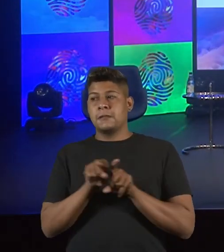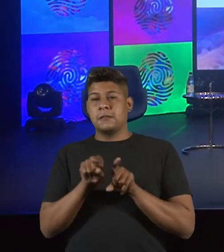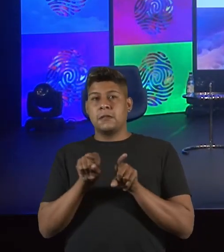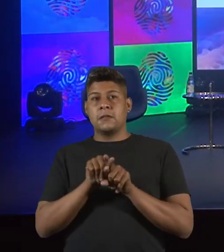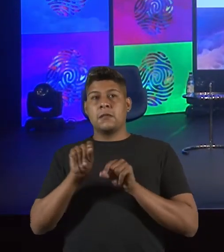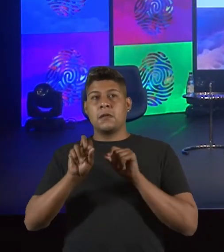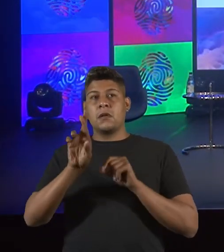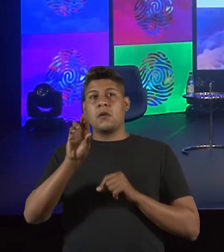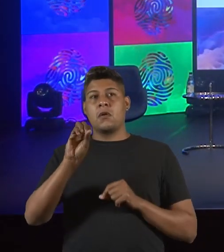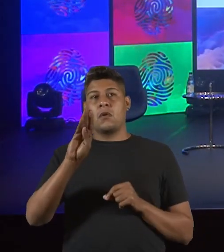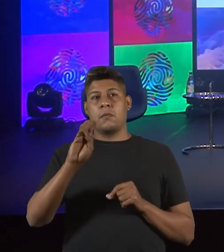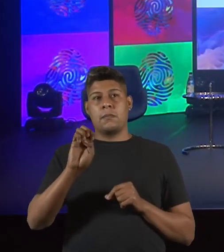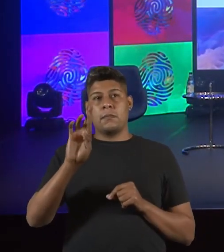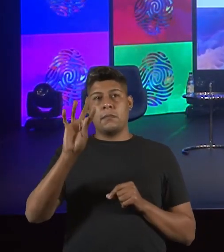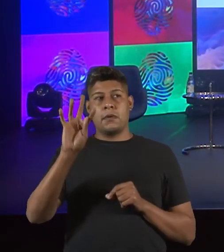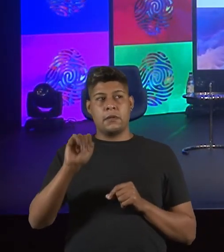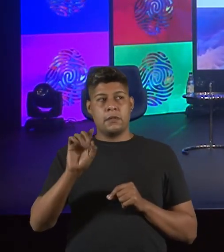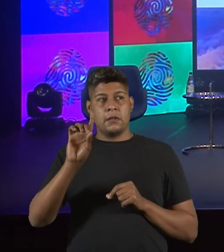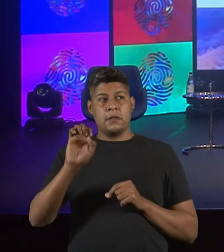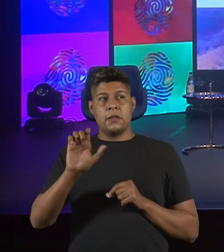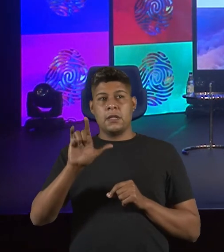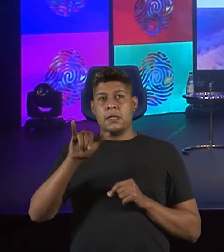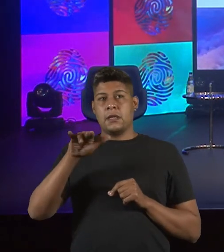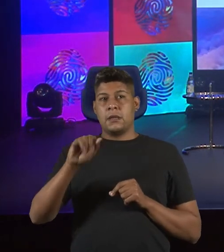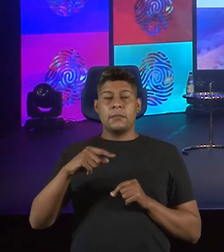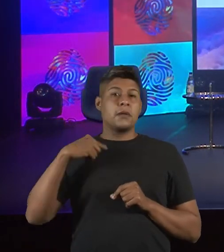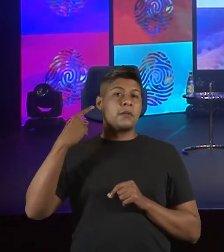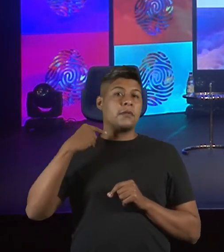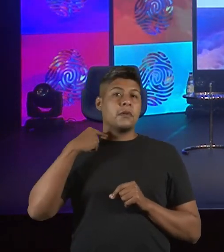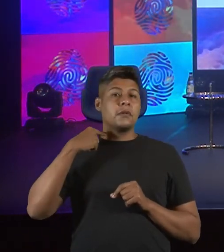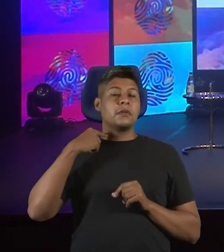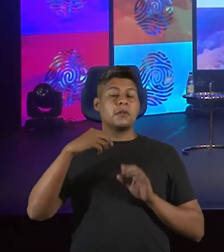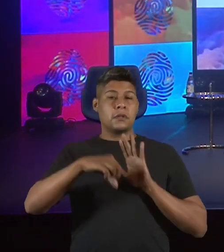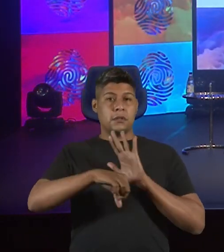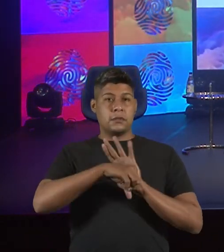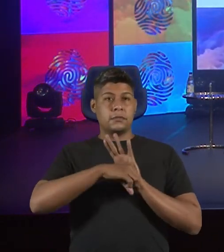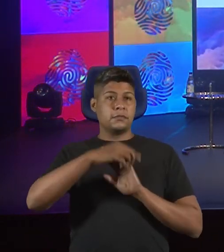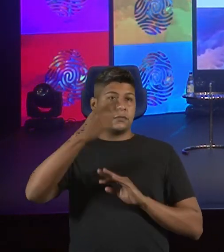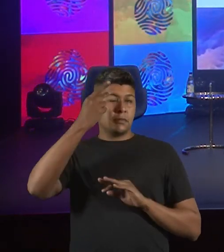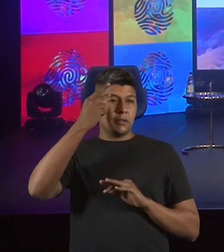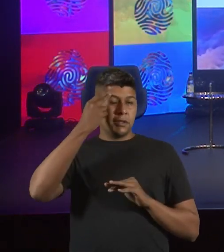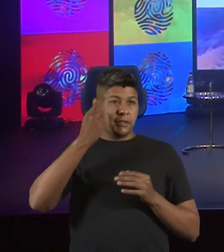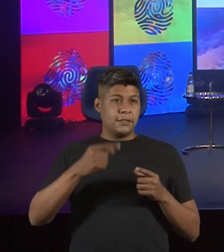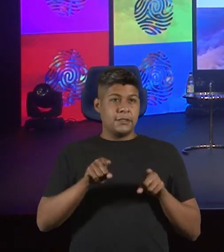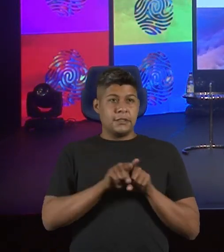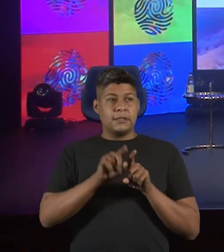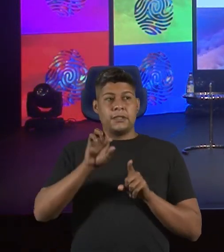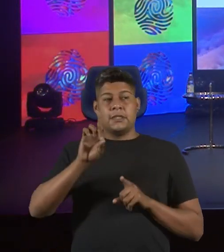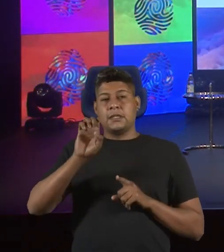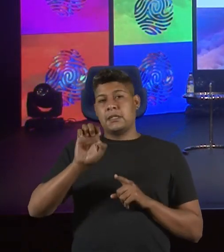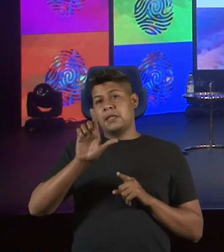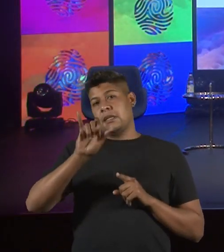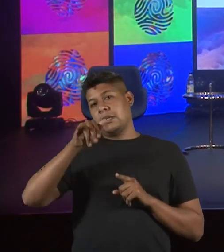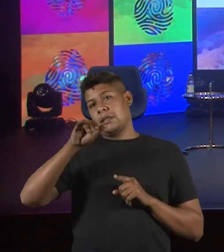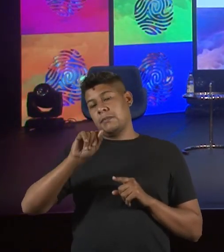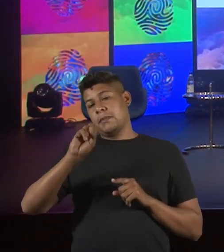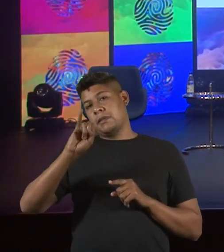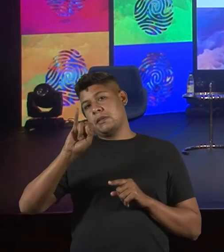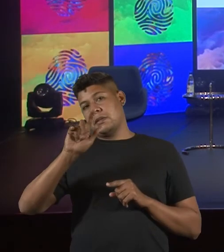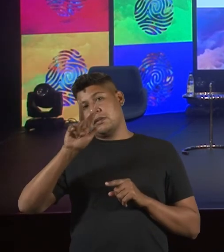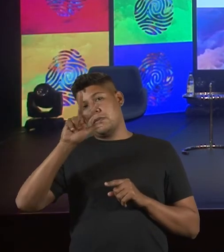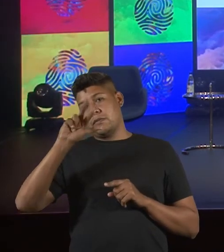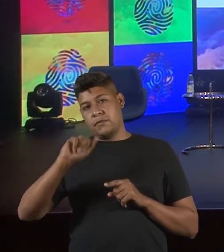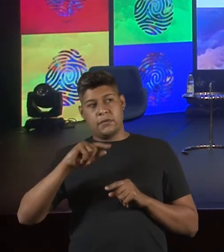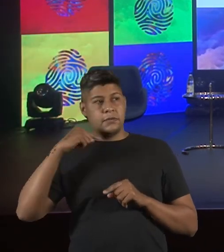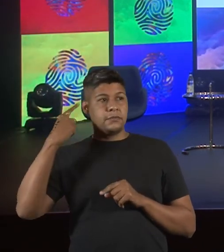Roberta de Lima e Silva, advogada criminalista em São Paulo, sócia da Adelima e Silva de Botacia,